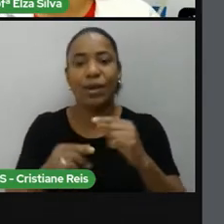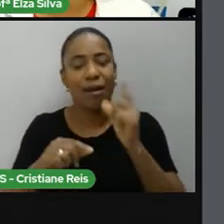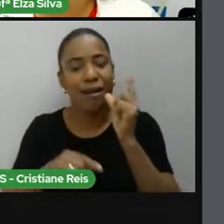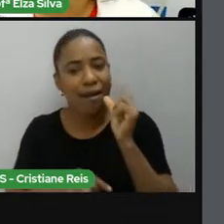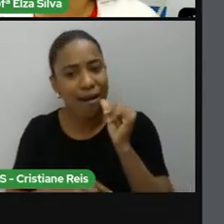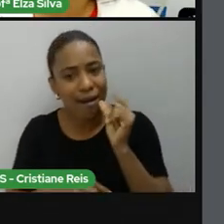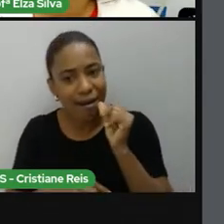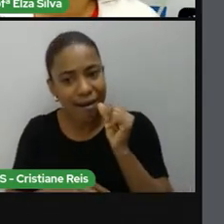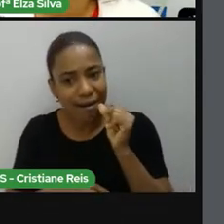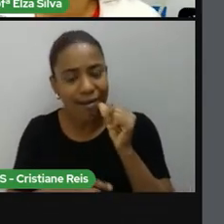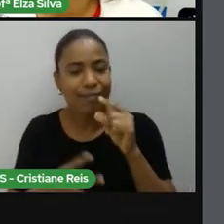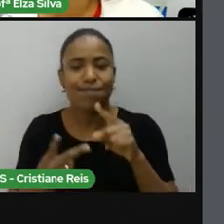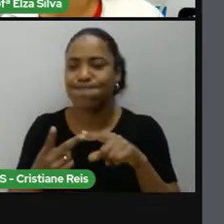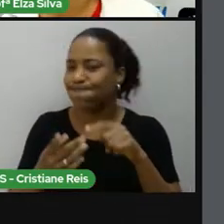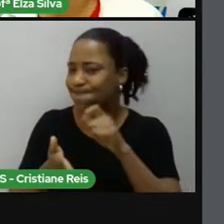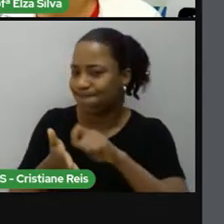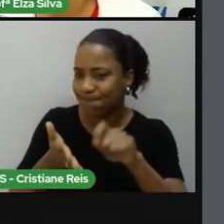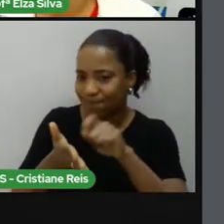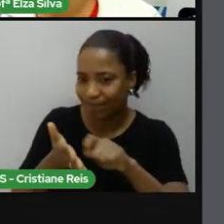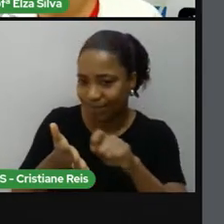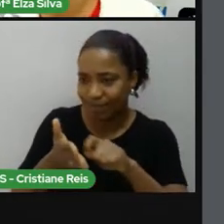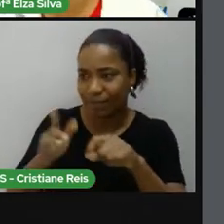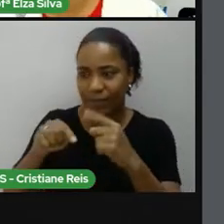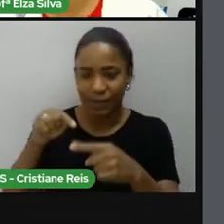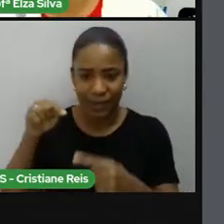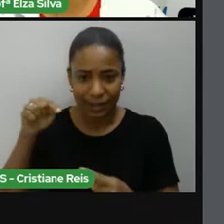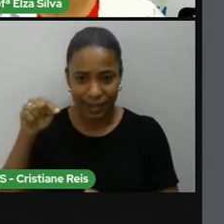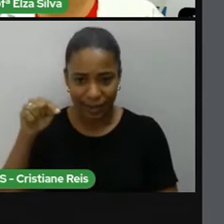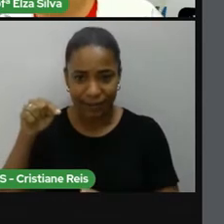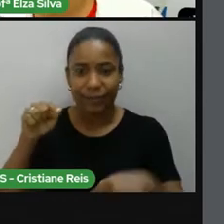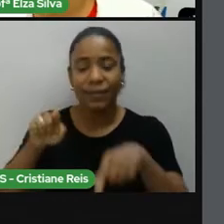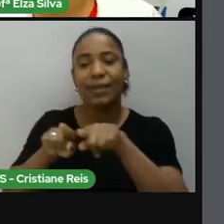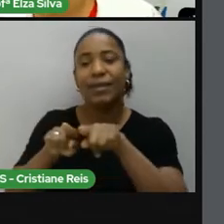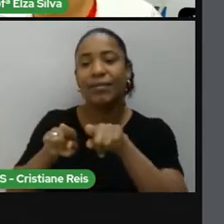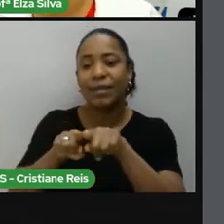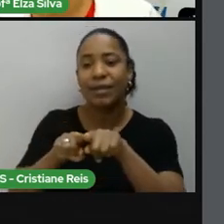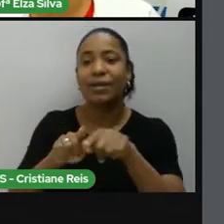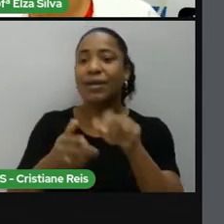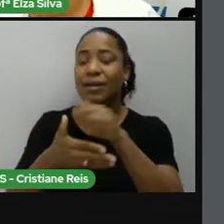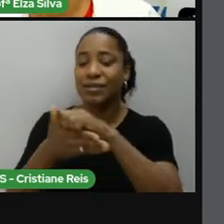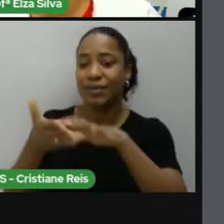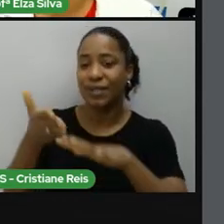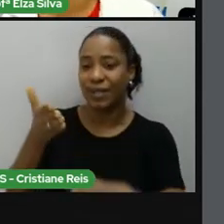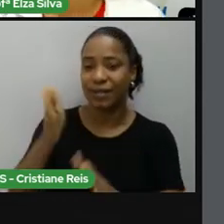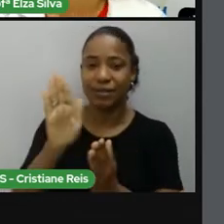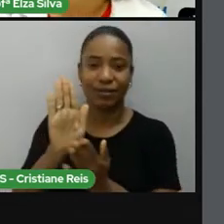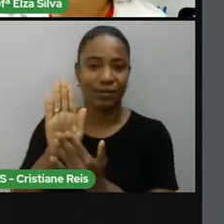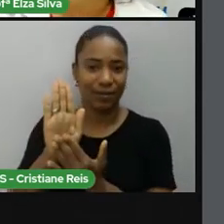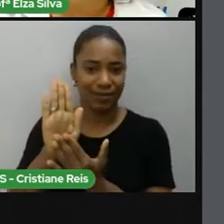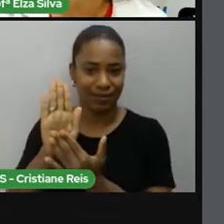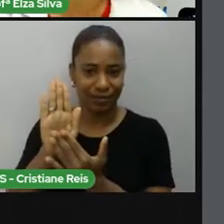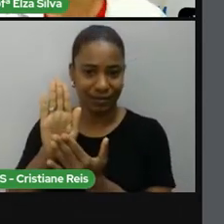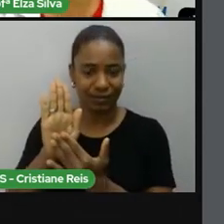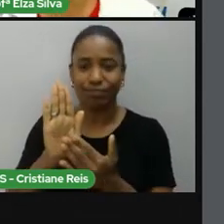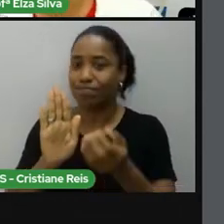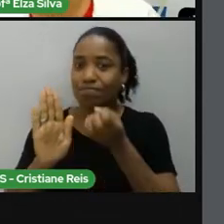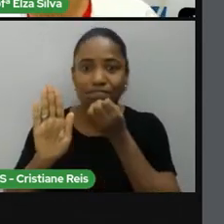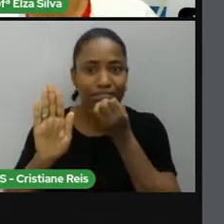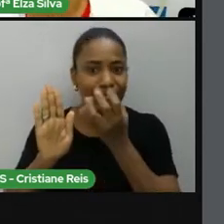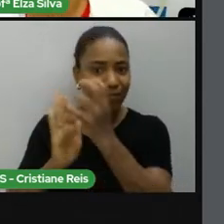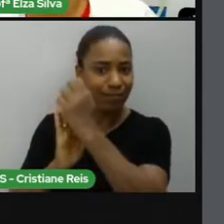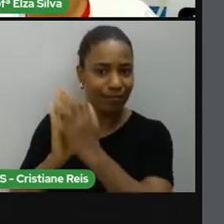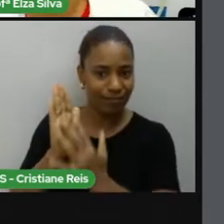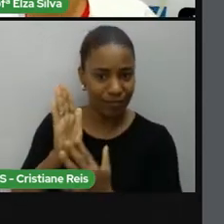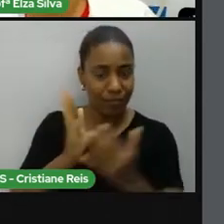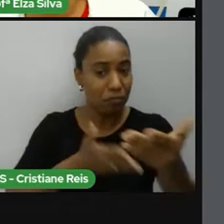anotações e participe das atividades propostas durante a aula, sejam elas interativas ou